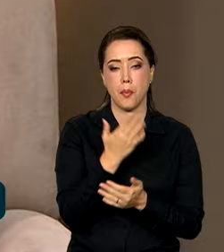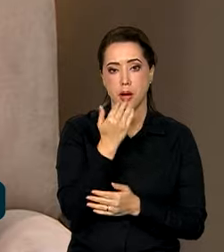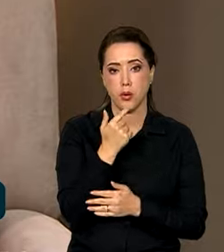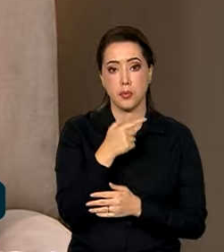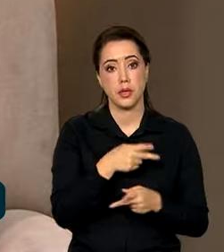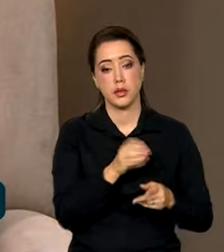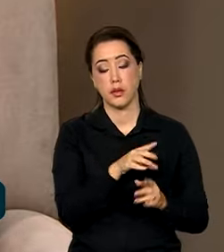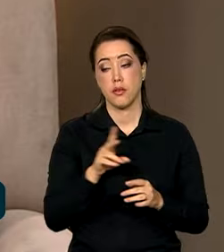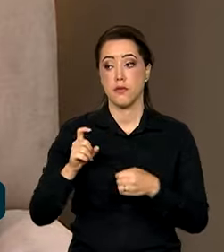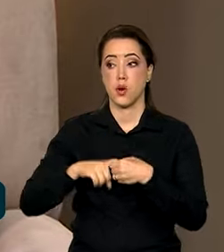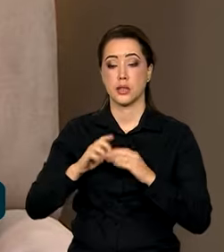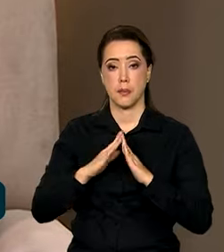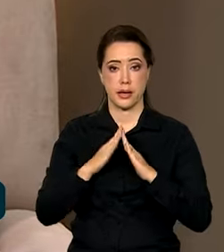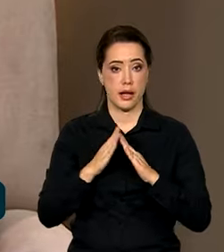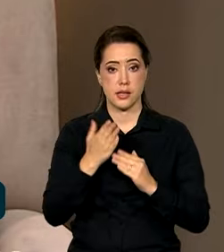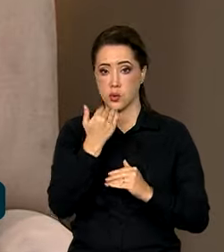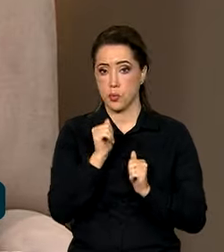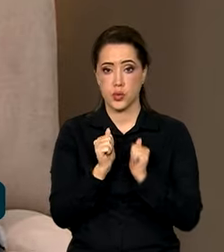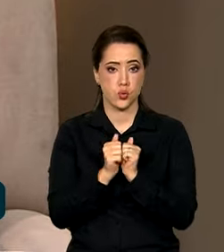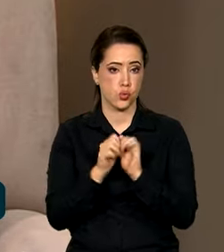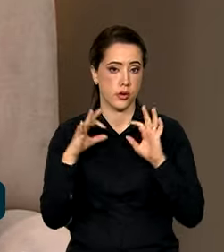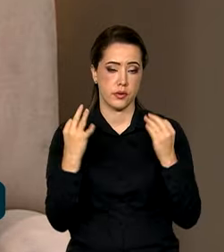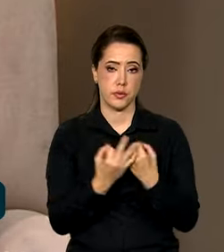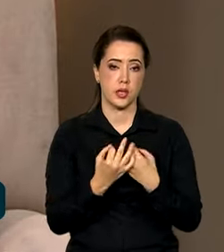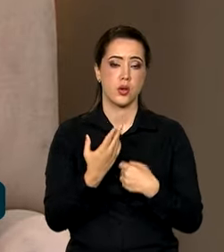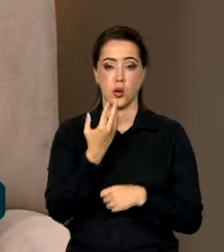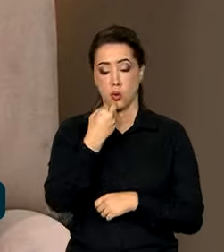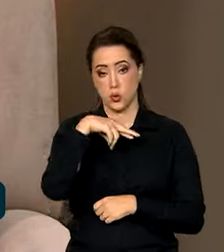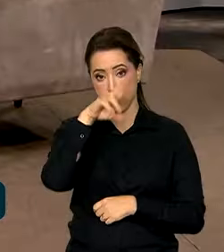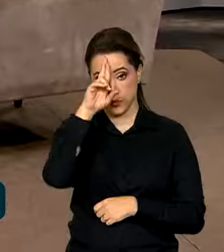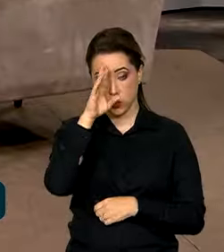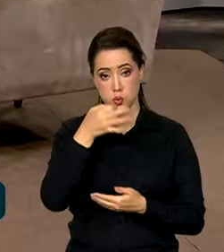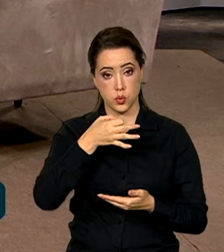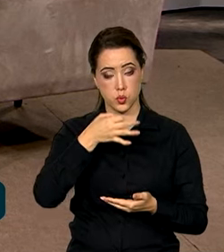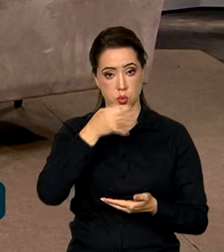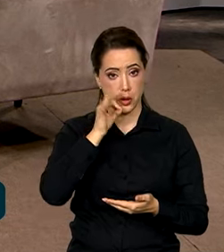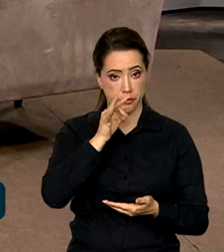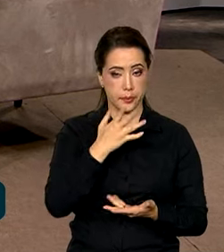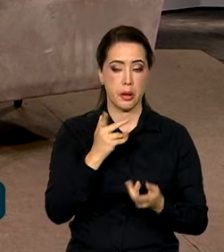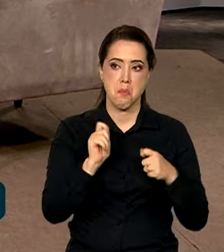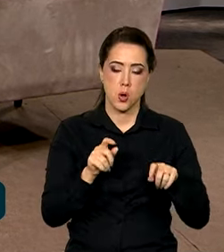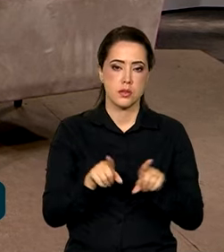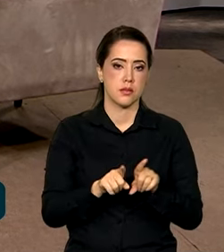com a sua família. Ou na hora do almoço, ou no café da manhã. Então, a ideia desses